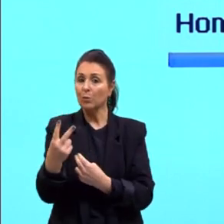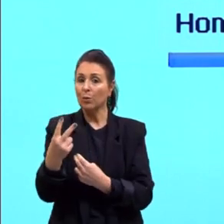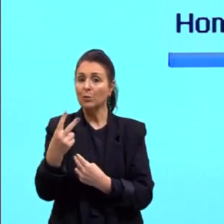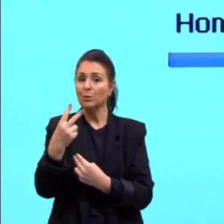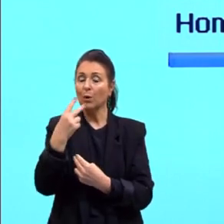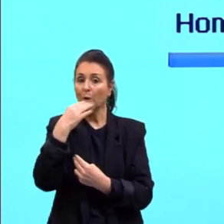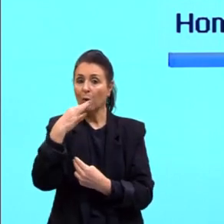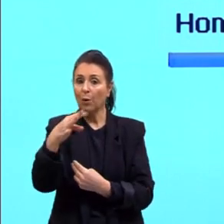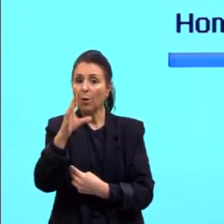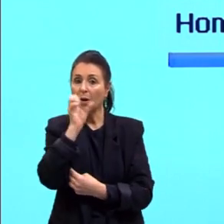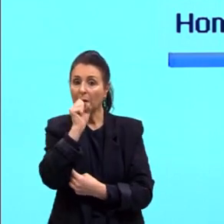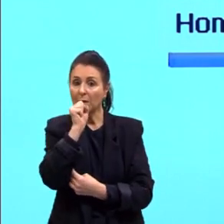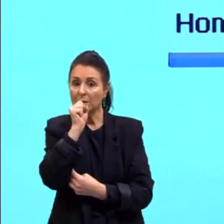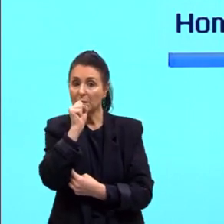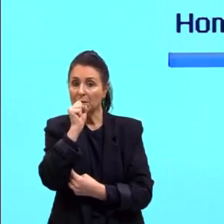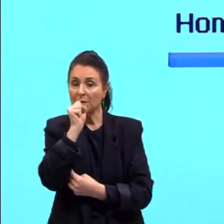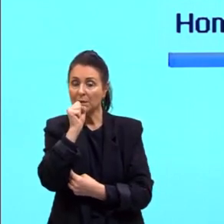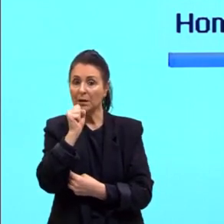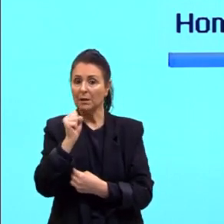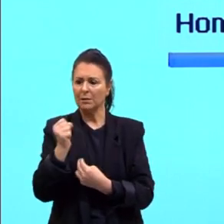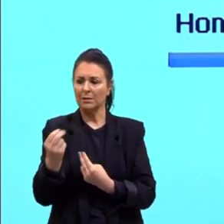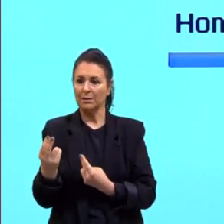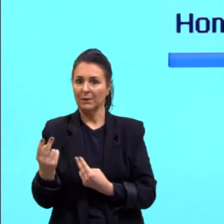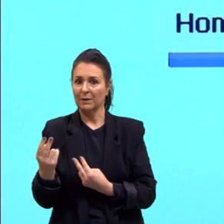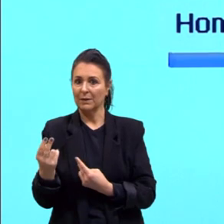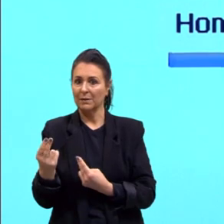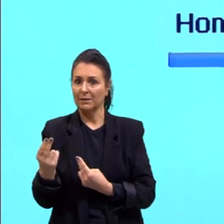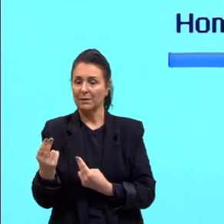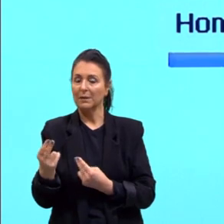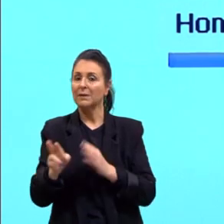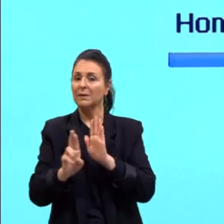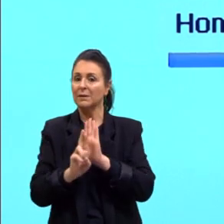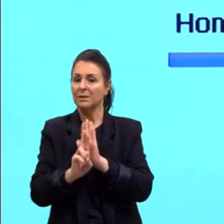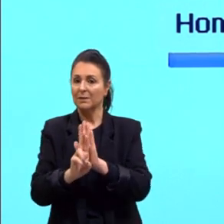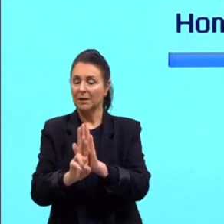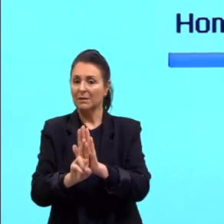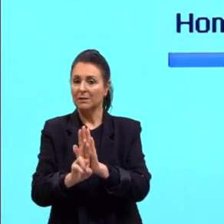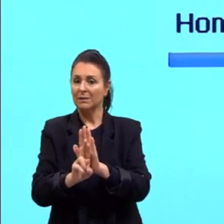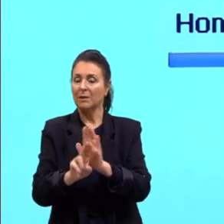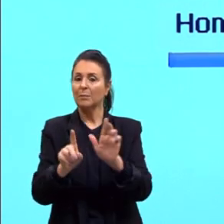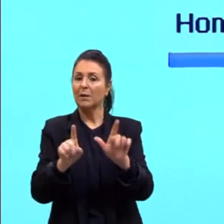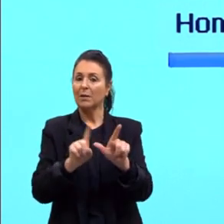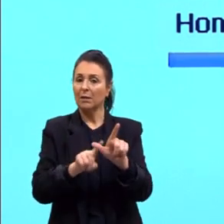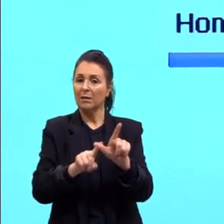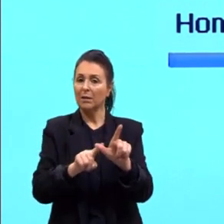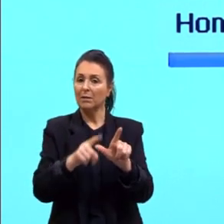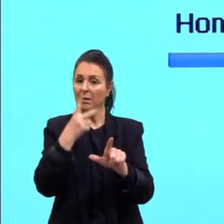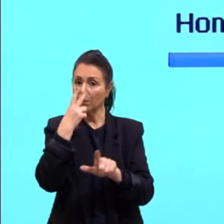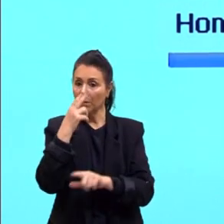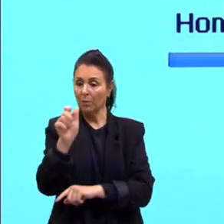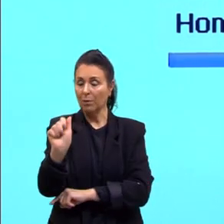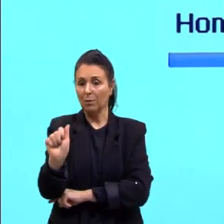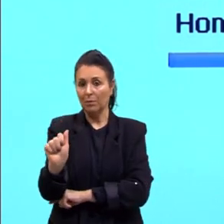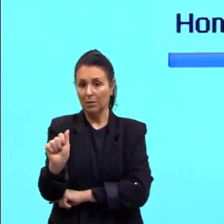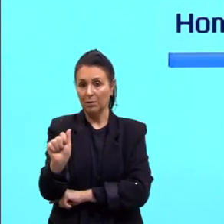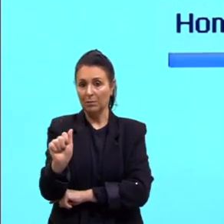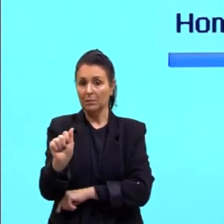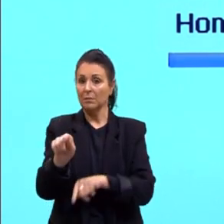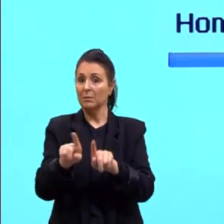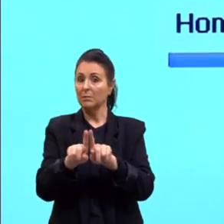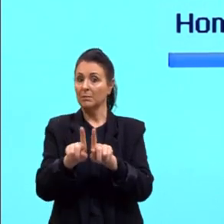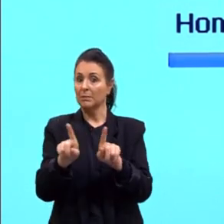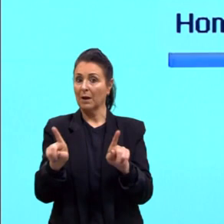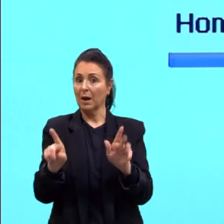né? Então, são idênticos e são representados pela mesma letra, letra A, só que